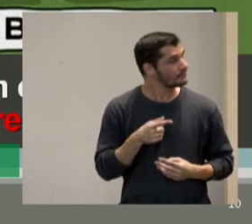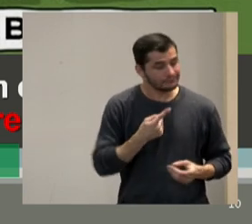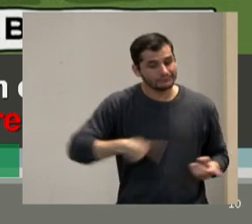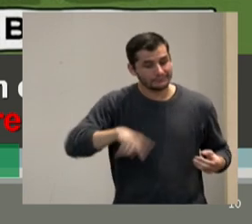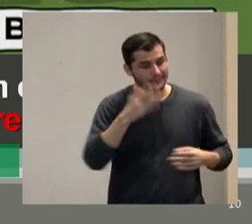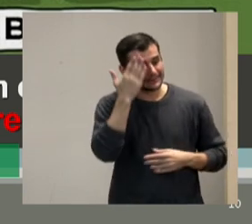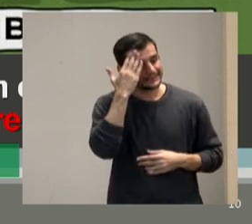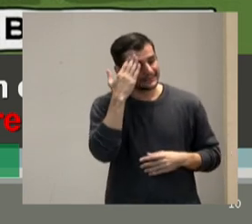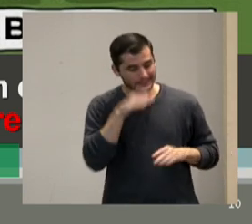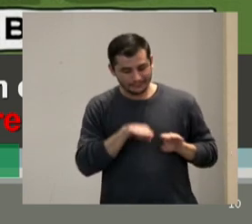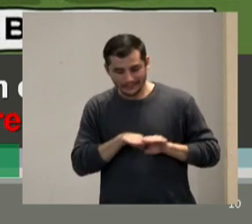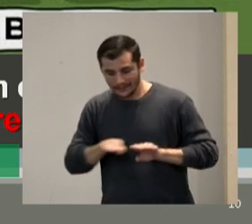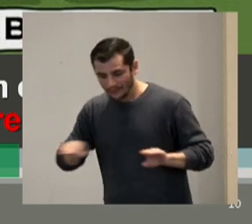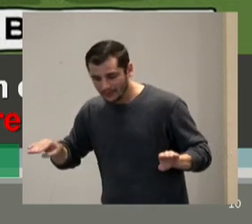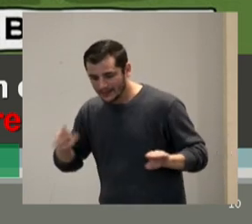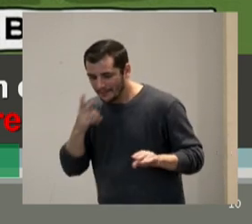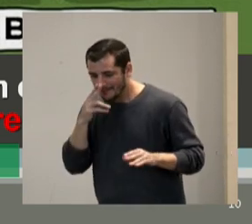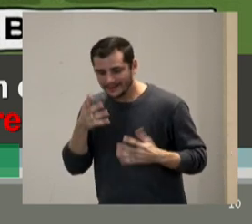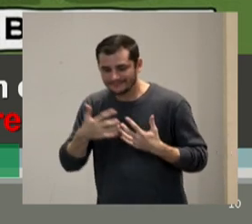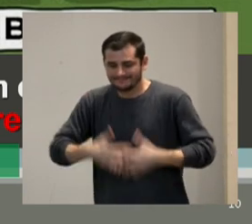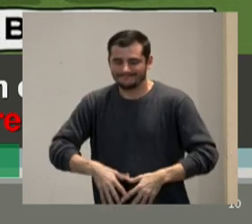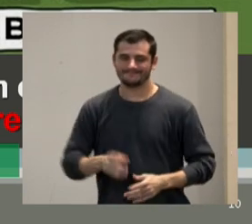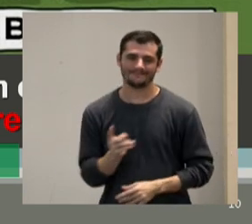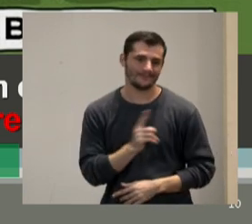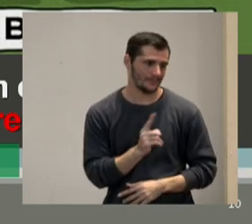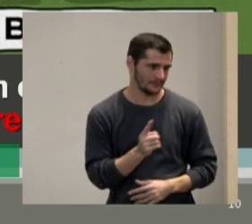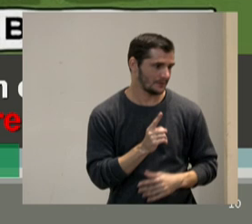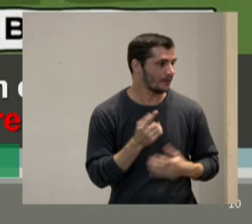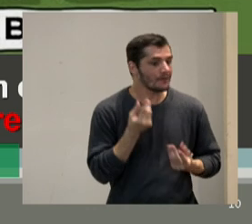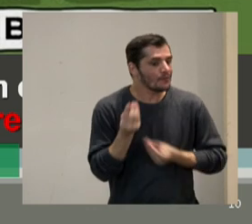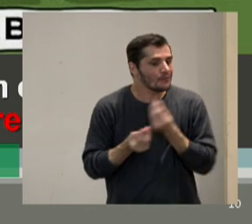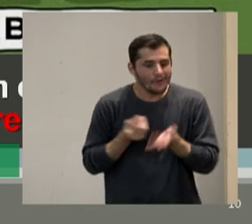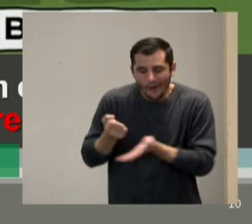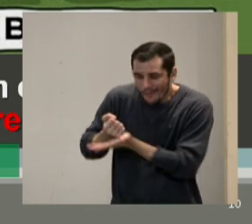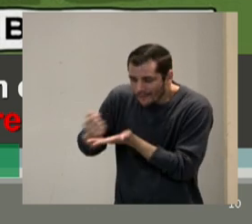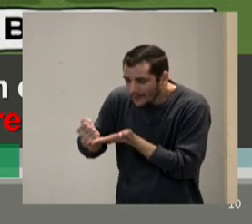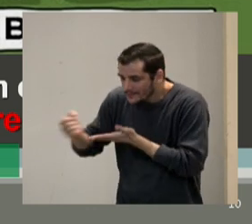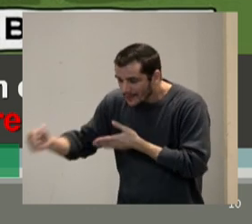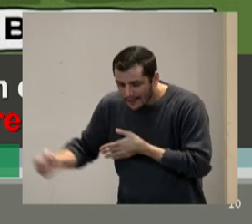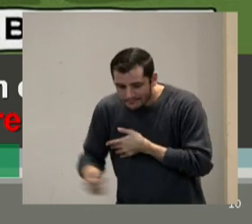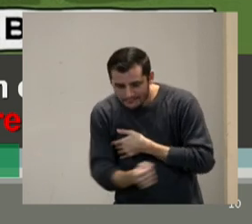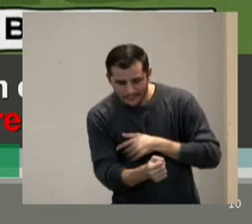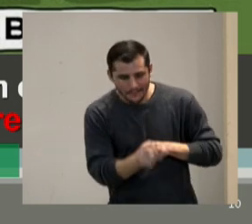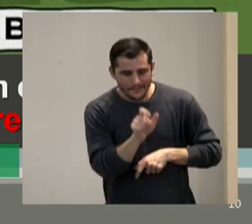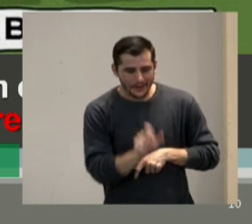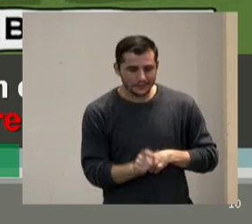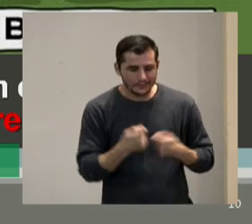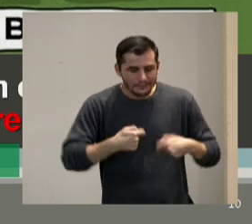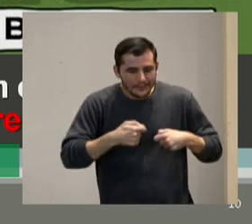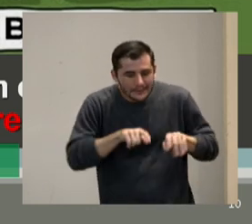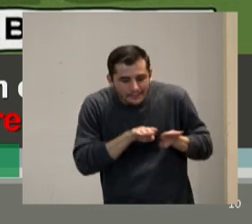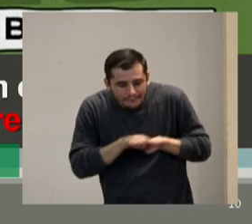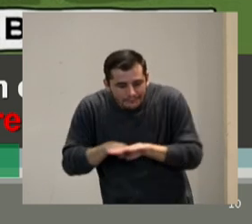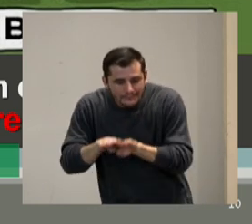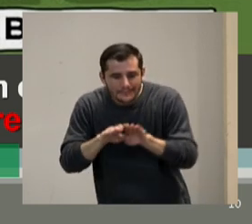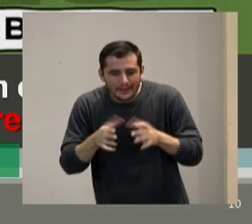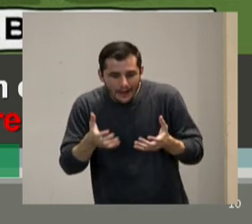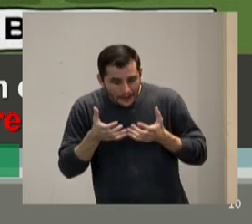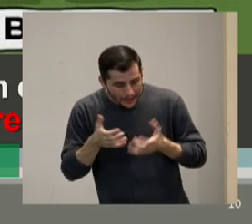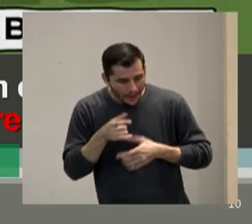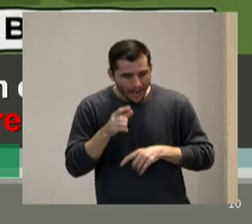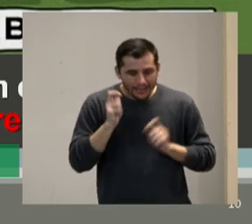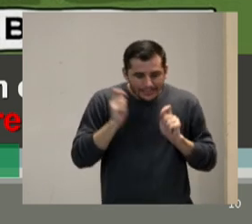né a gente precisa tratar o indivíduo a gente tá nesse momento aqui buscando equidade dando ferramentas né